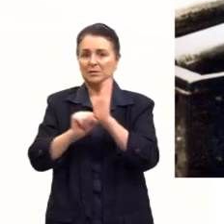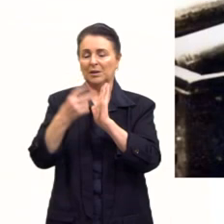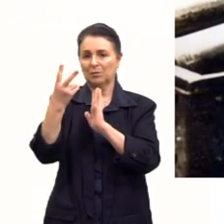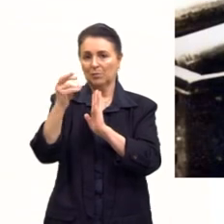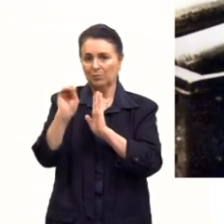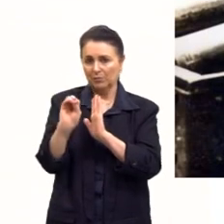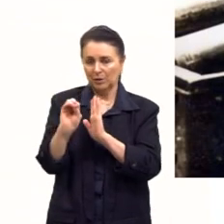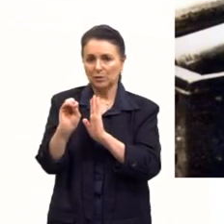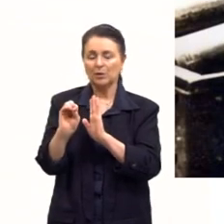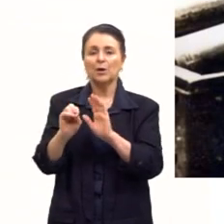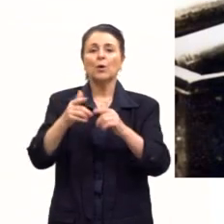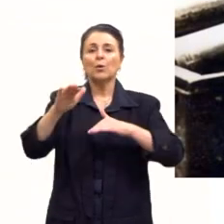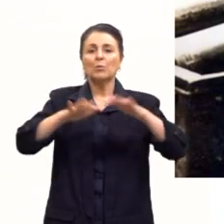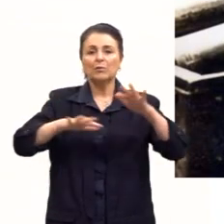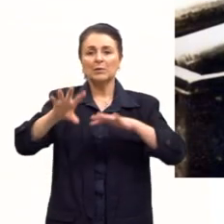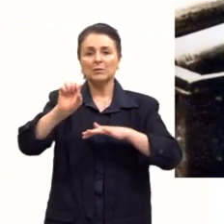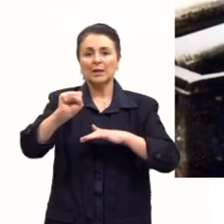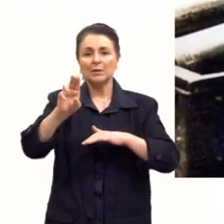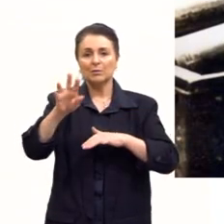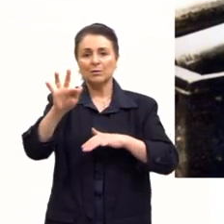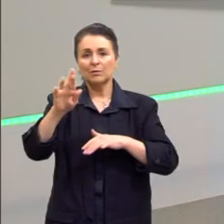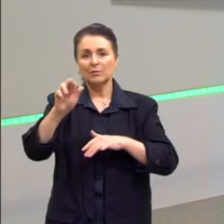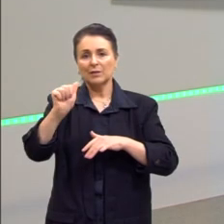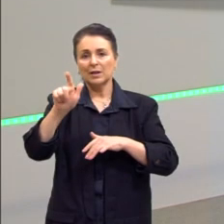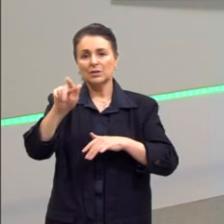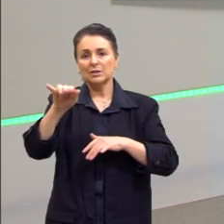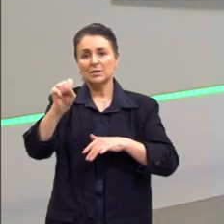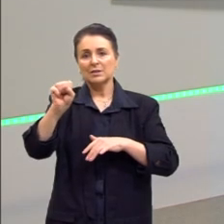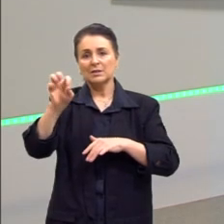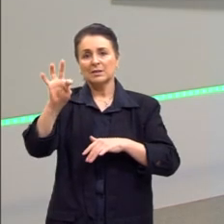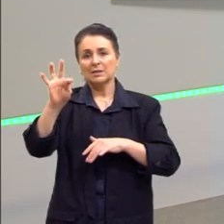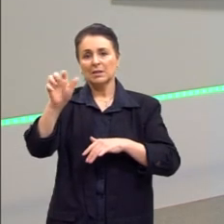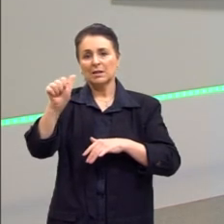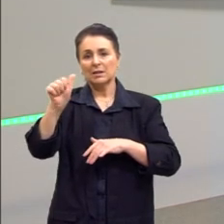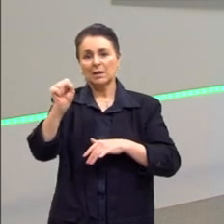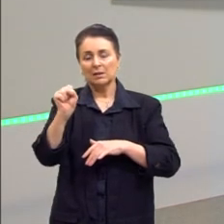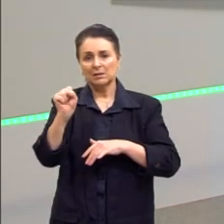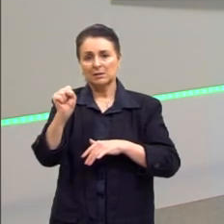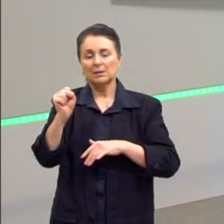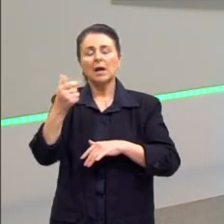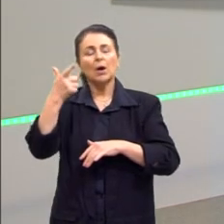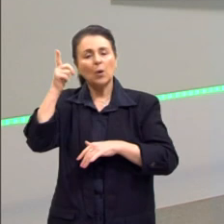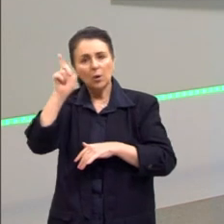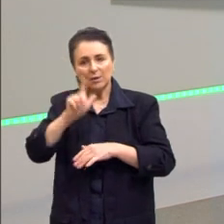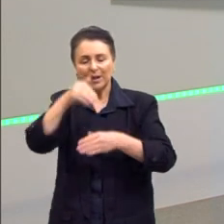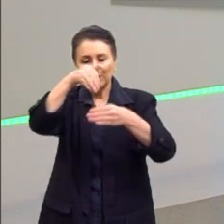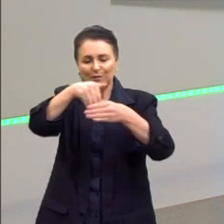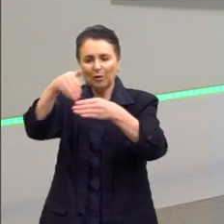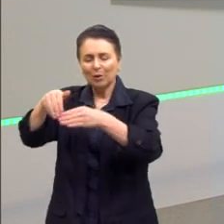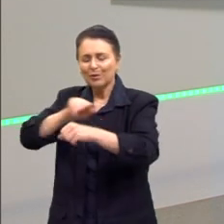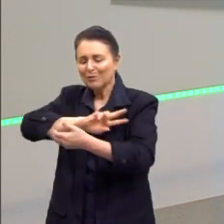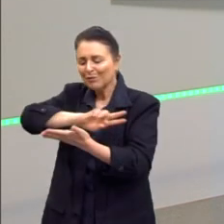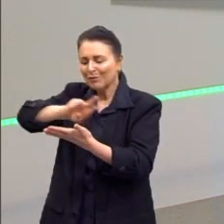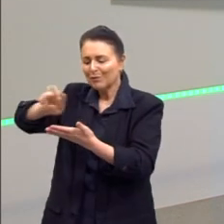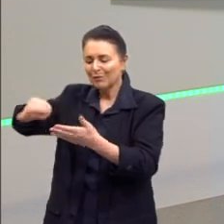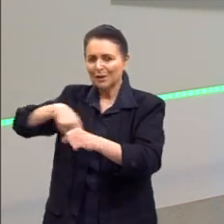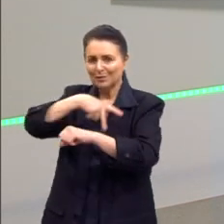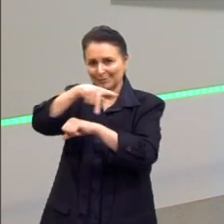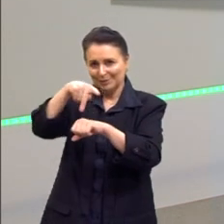o movimento das sufragistas vai conquistar o voto em vários países. É muito importante a gente ressaltar isso aqui.